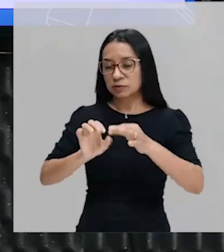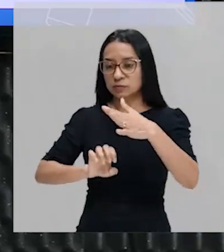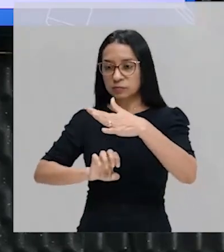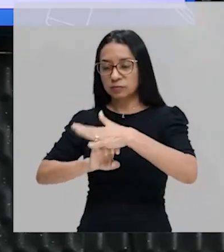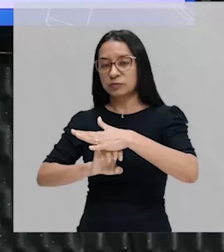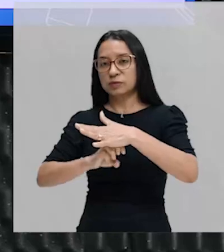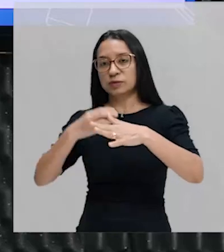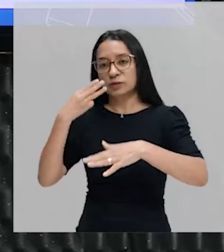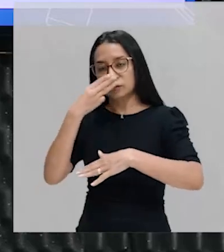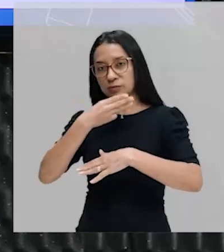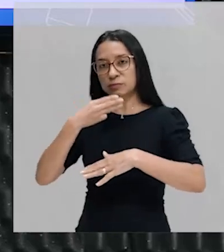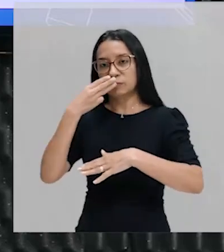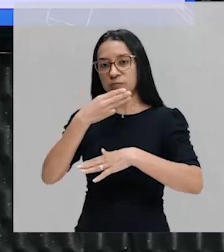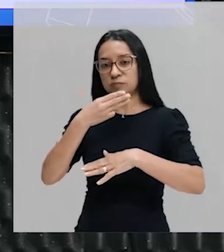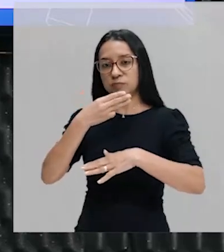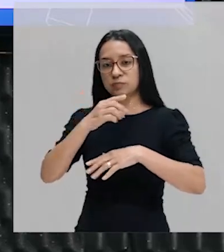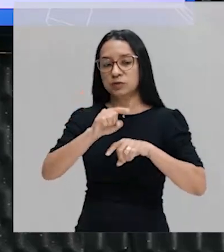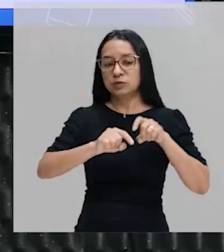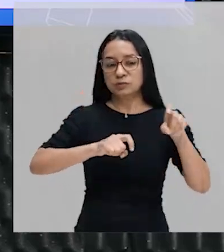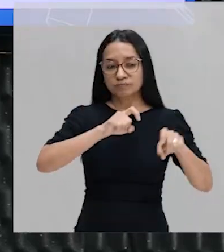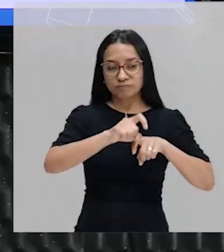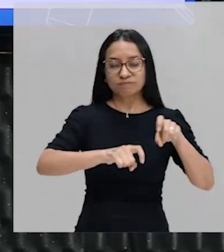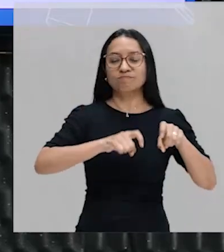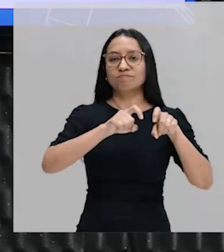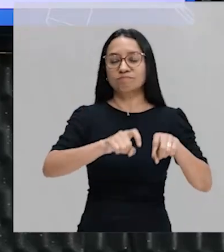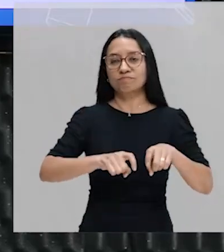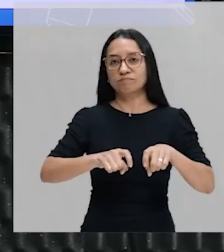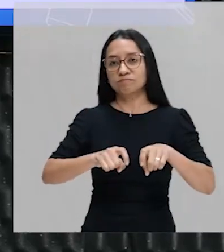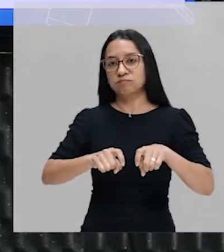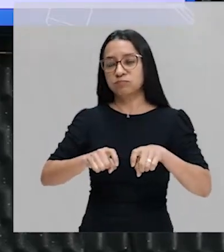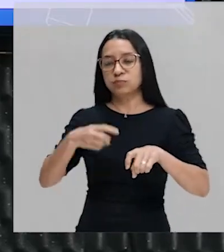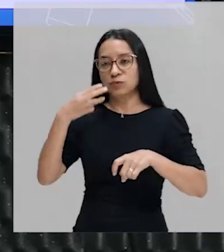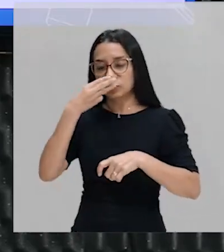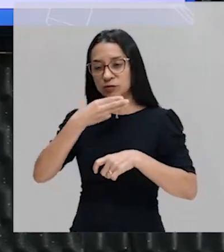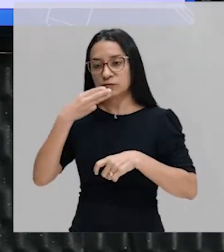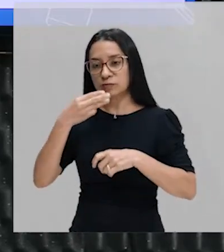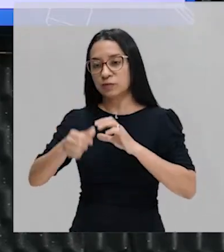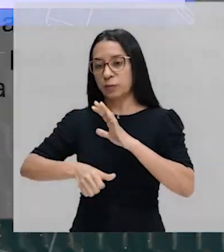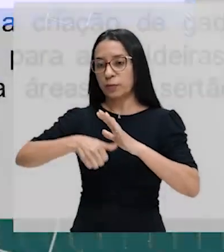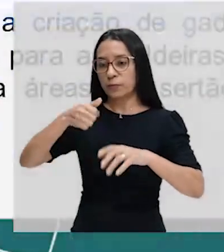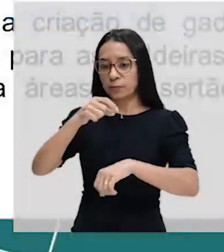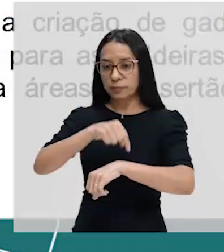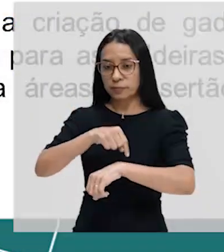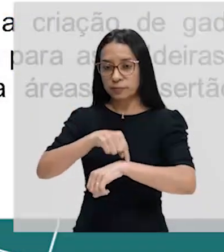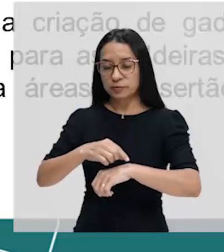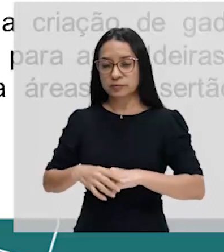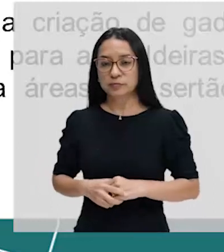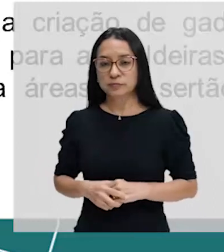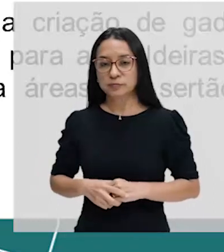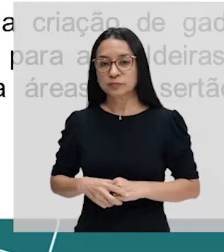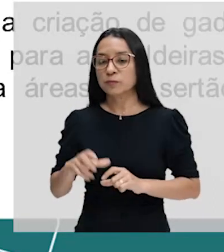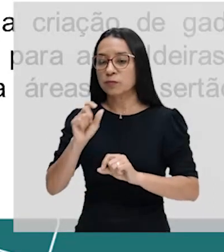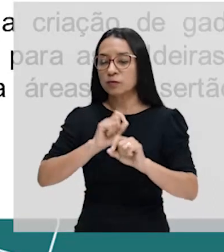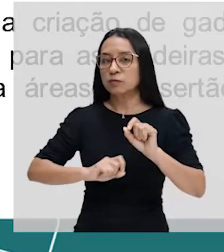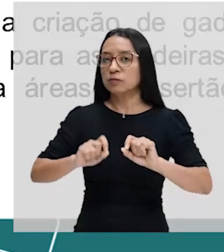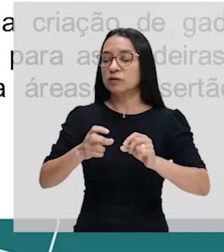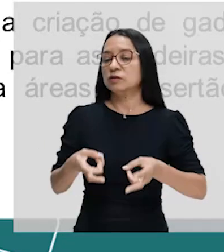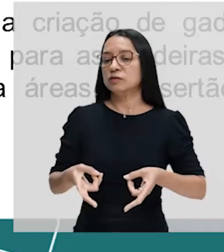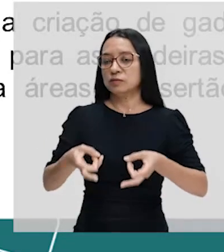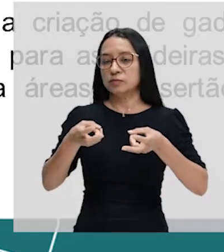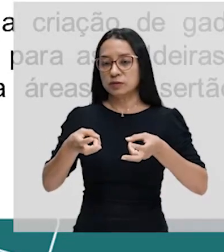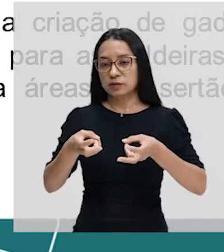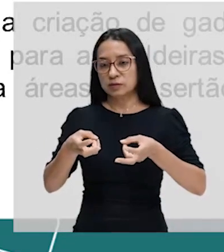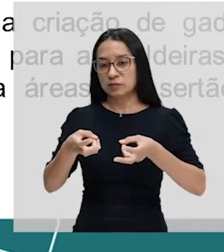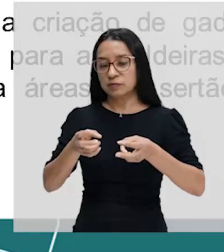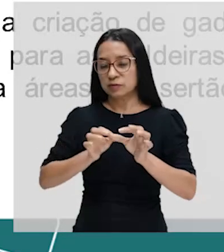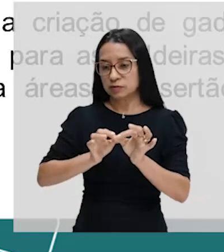empresa de agromanufatura açucareira no primeiro momento. E o que vai se observar em se